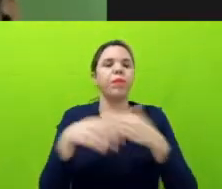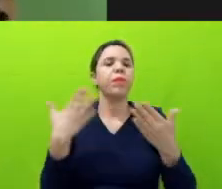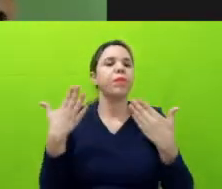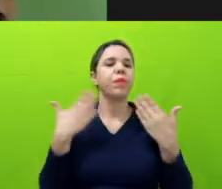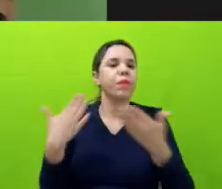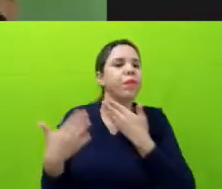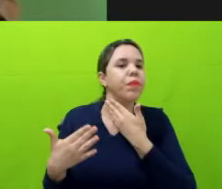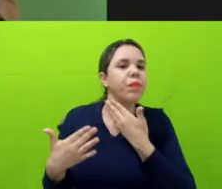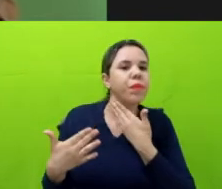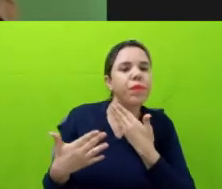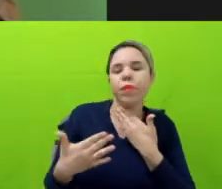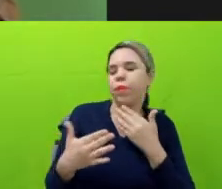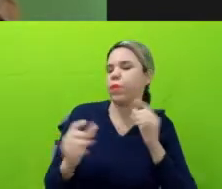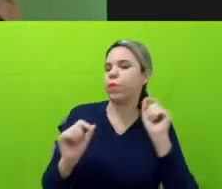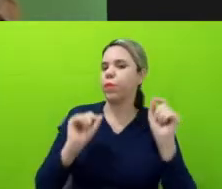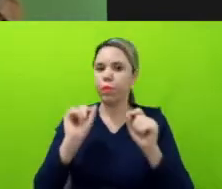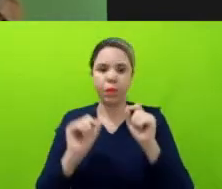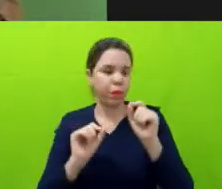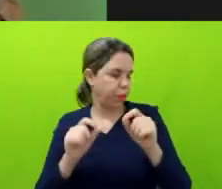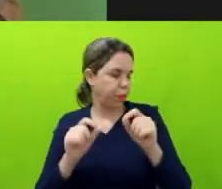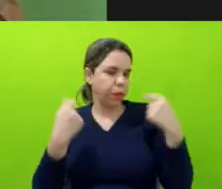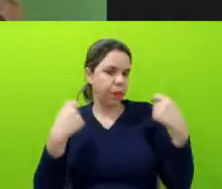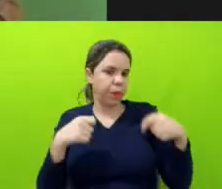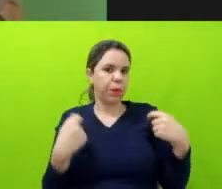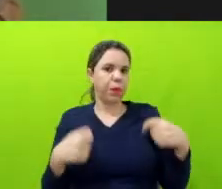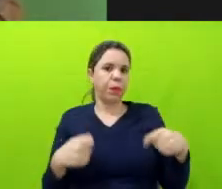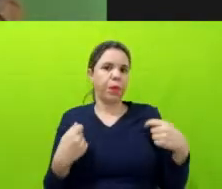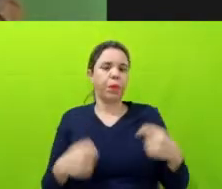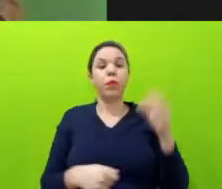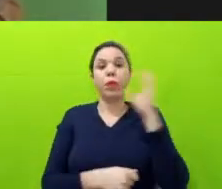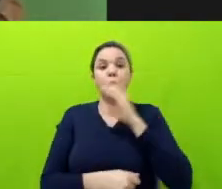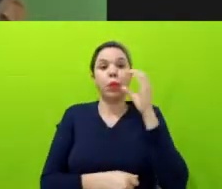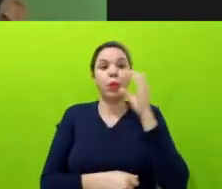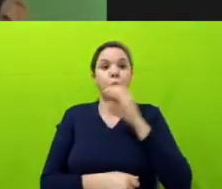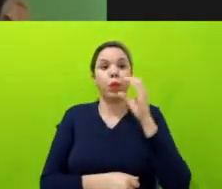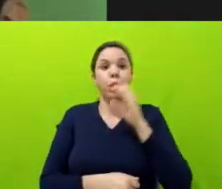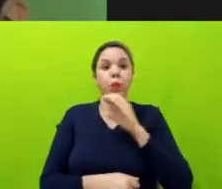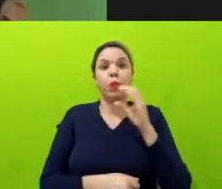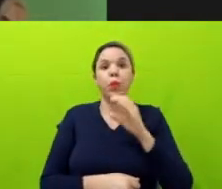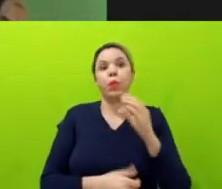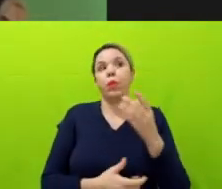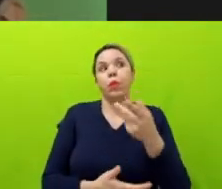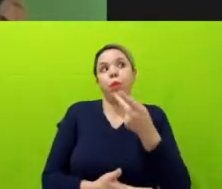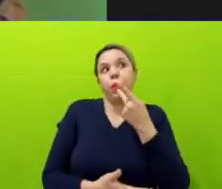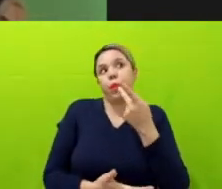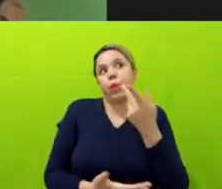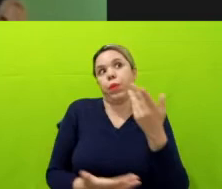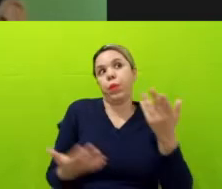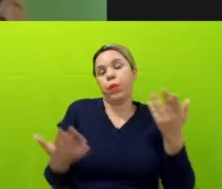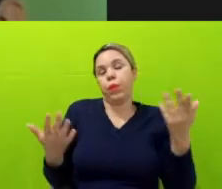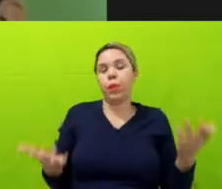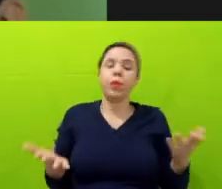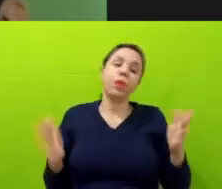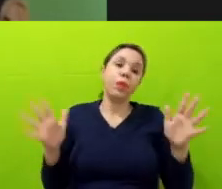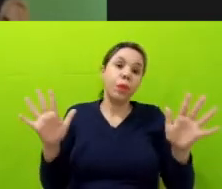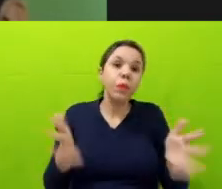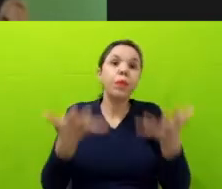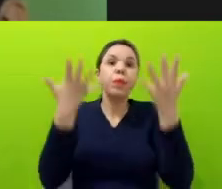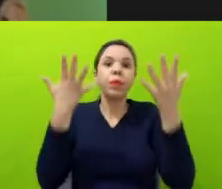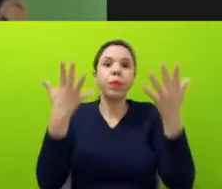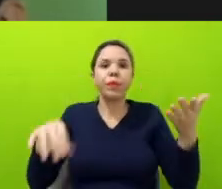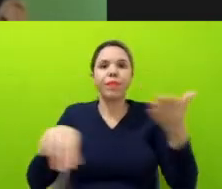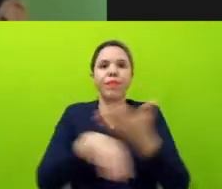about the necessity, the urgency, in fact, I would like to say the promotion of access to information